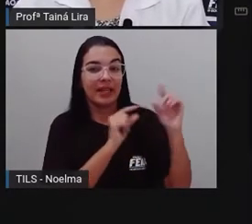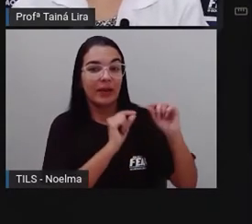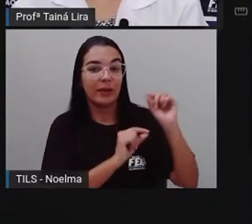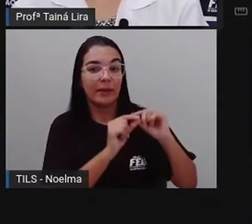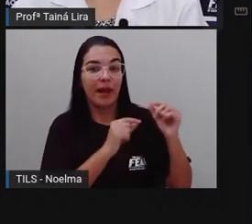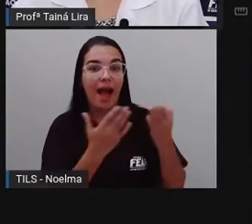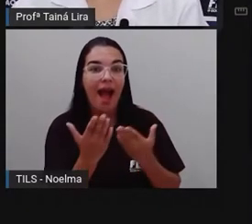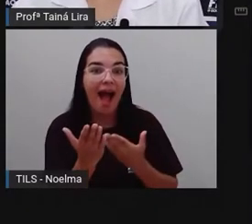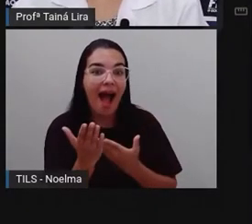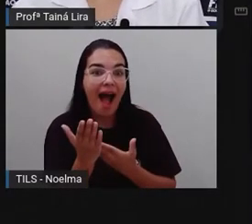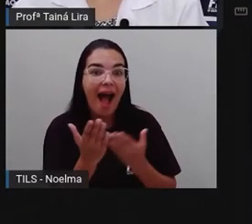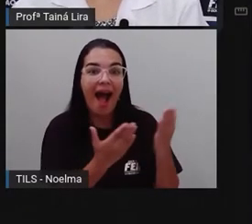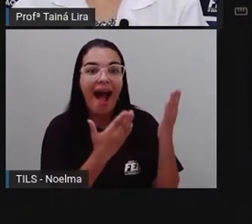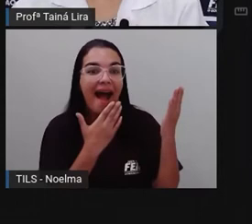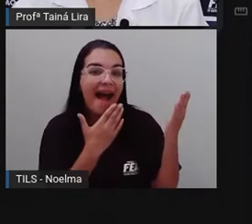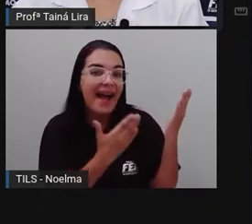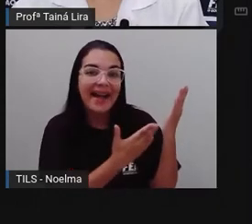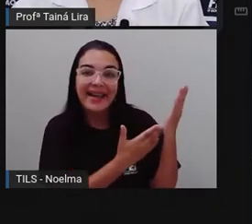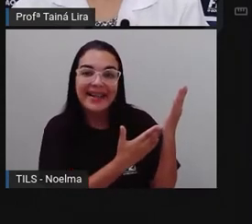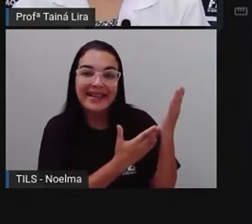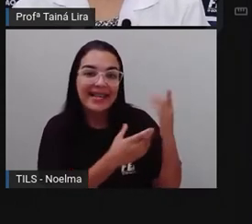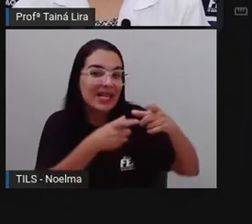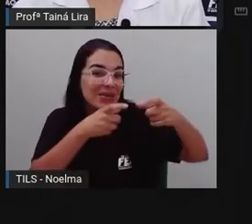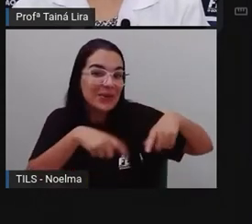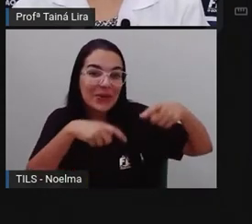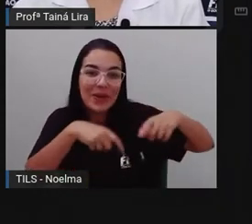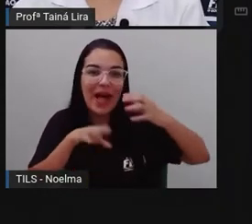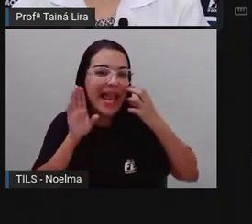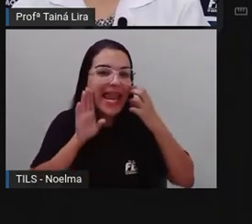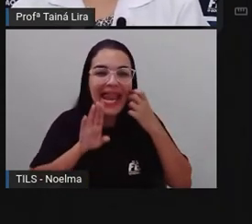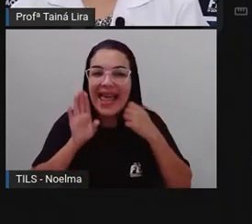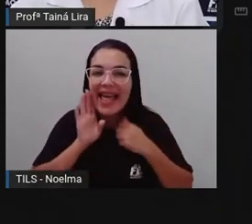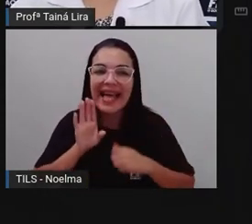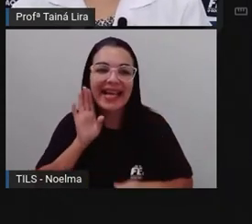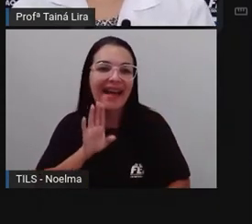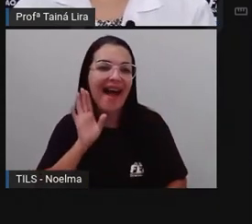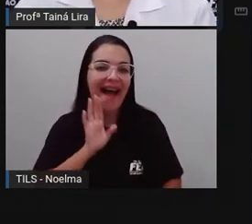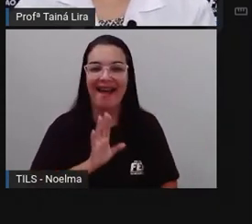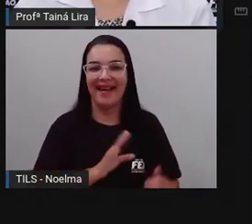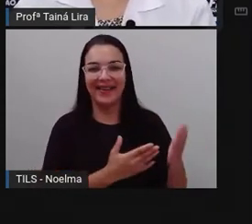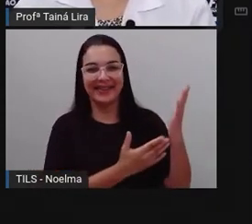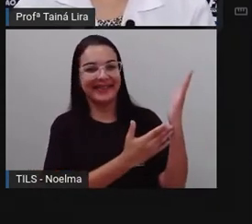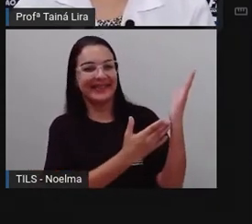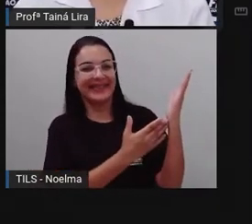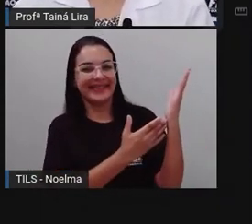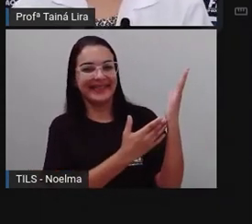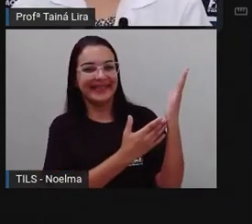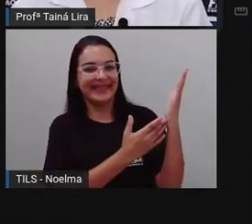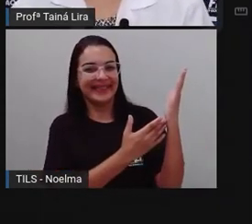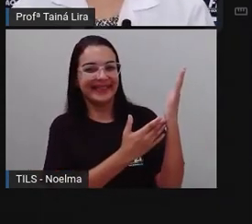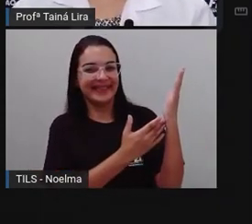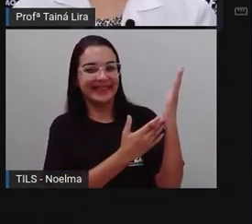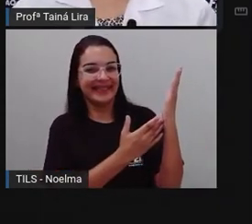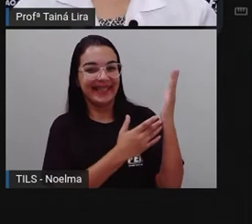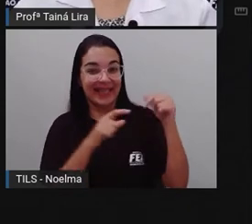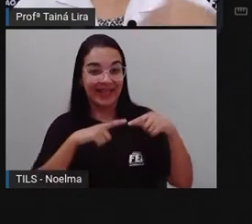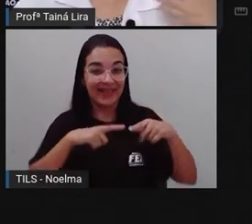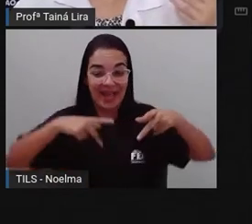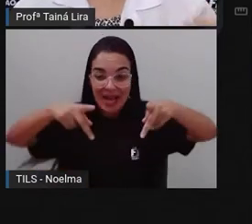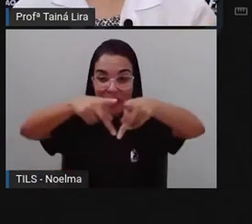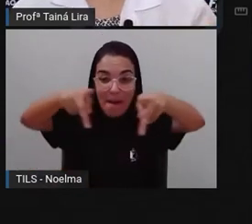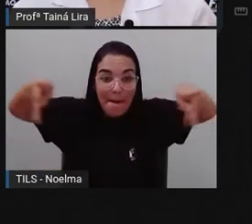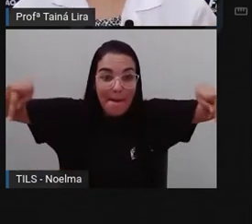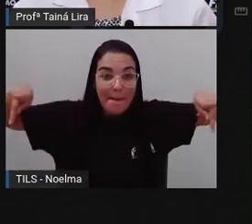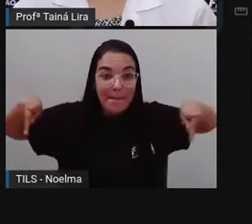ponto aqui bem legal. Tem aqui uma praça. Então,